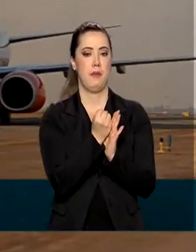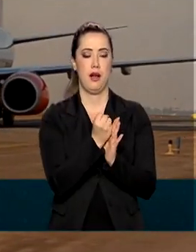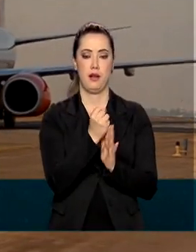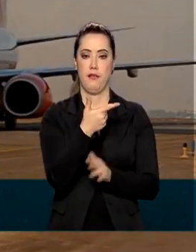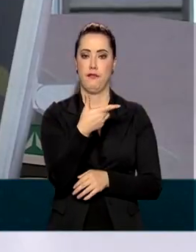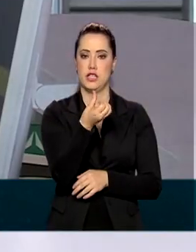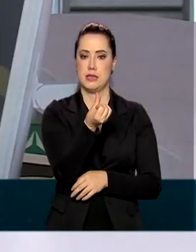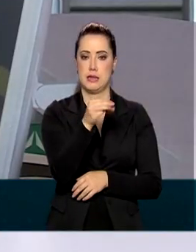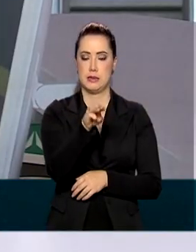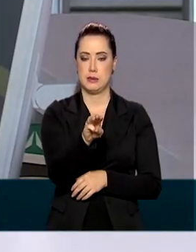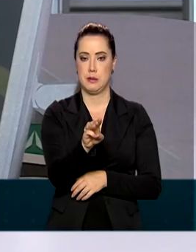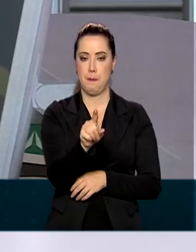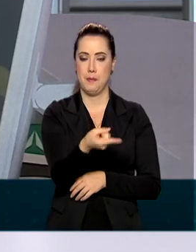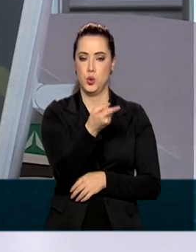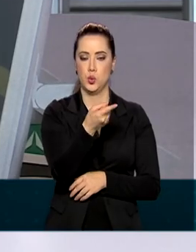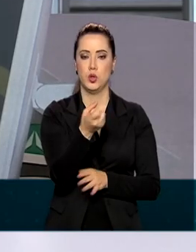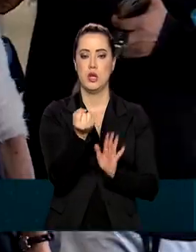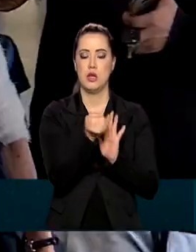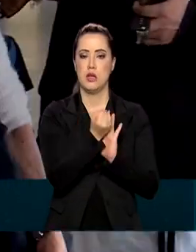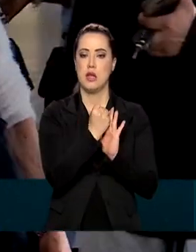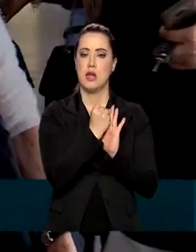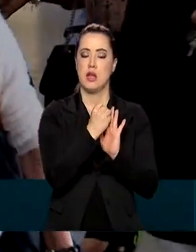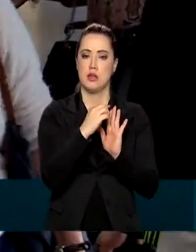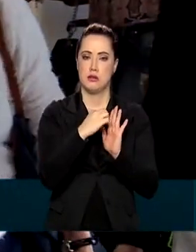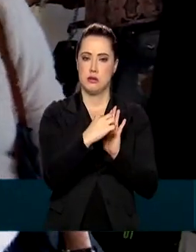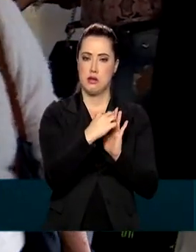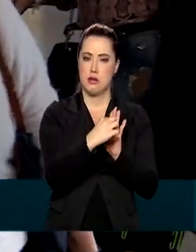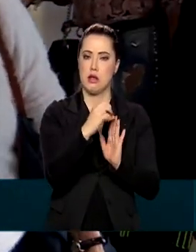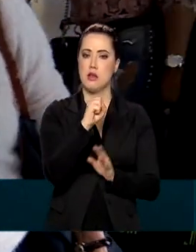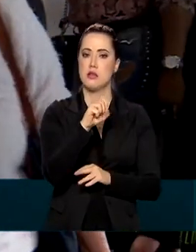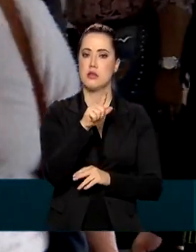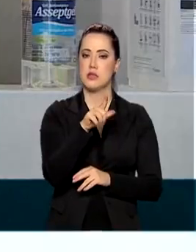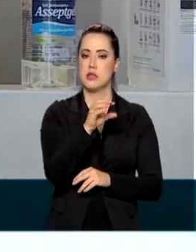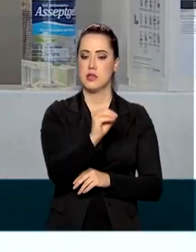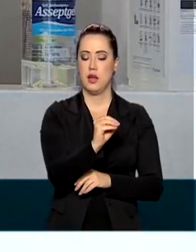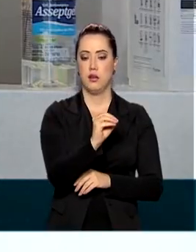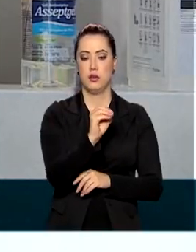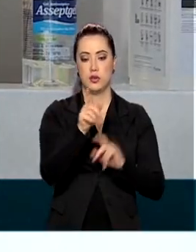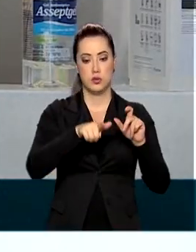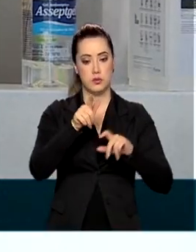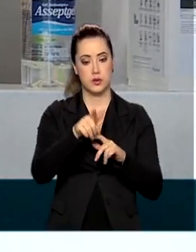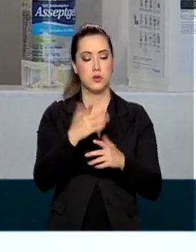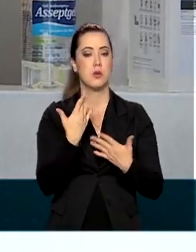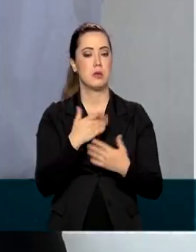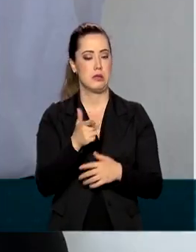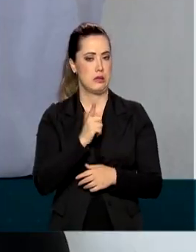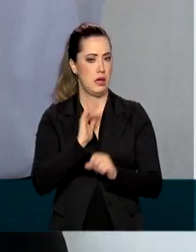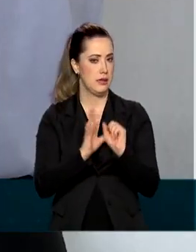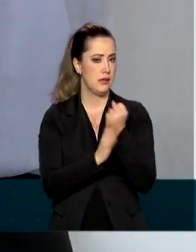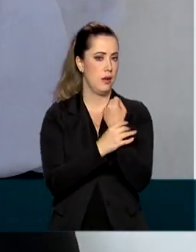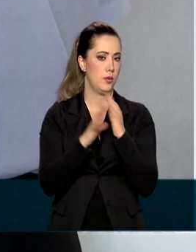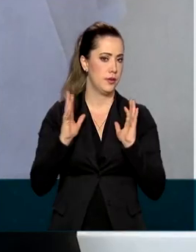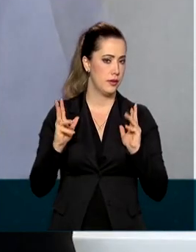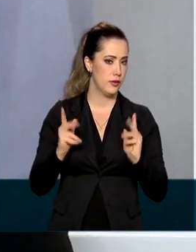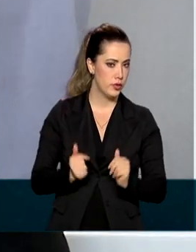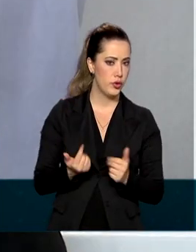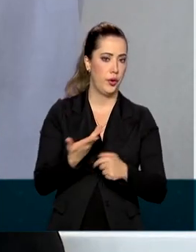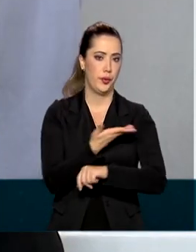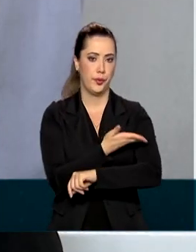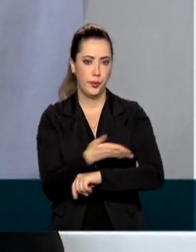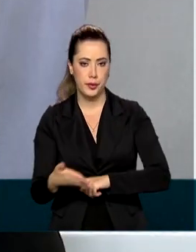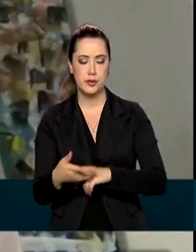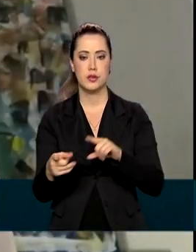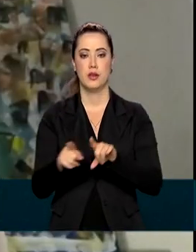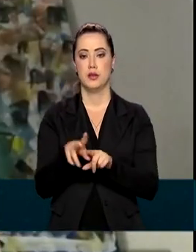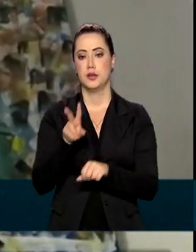estabelecimentos e guias de turismo que assumiram o compromisso de adotar protocolos de biossegurança para proteger turistas e